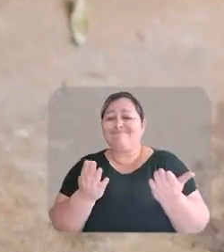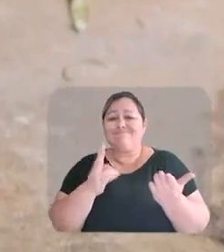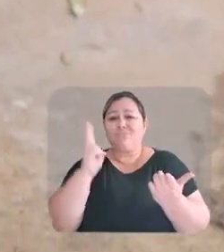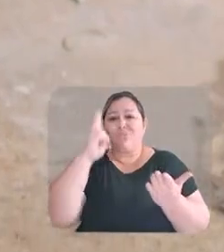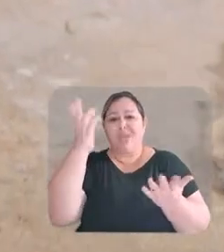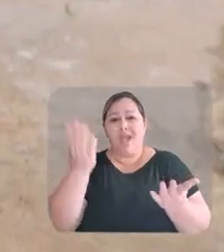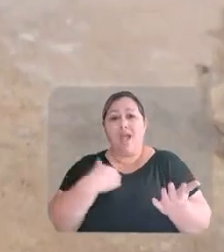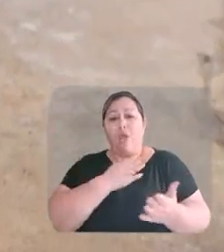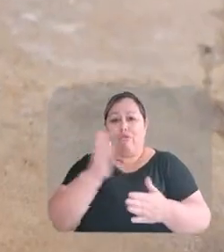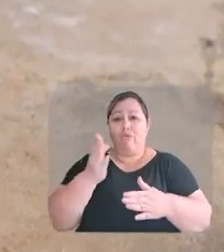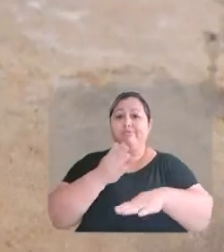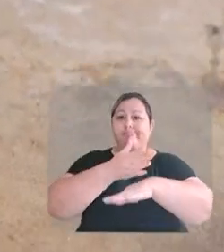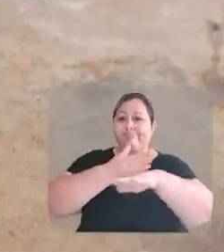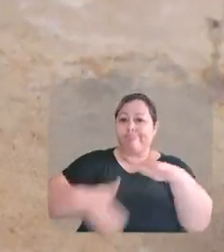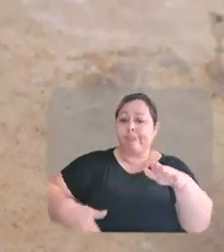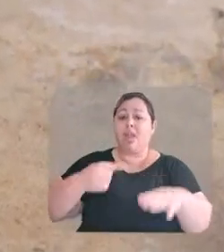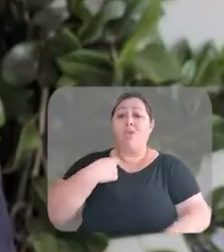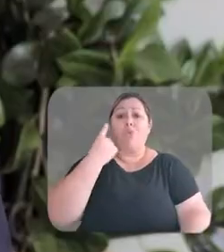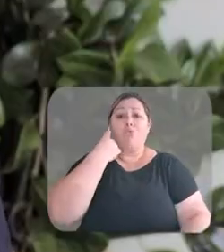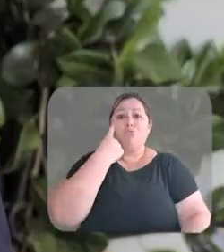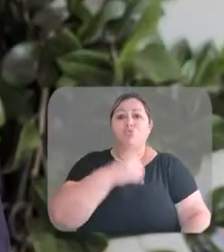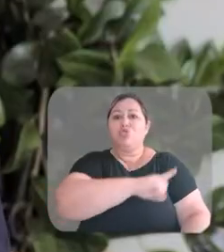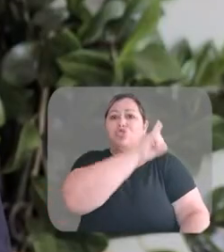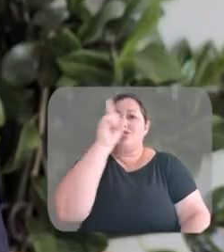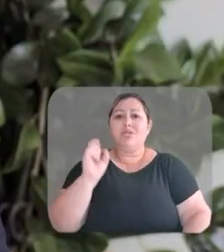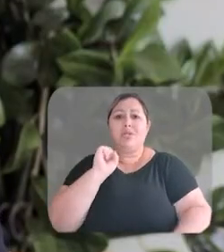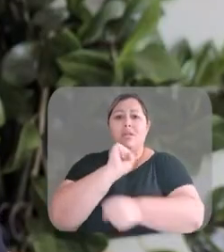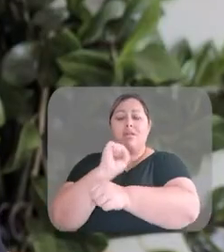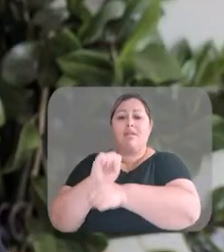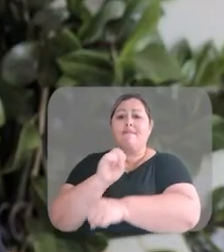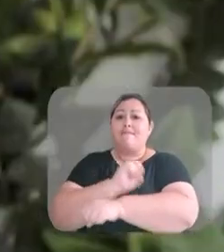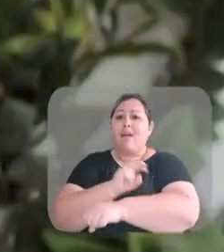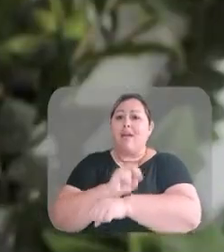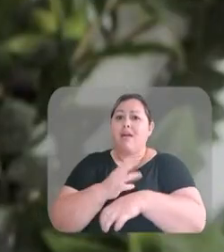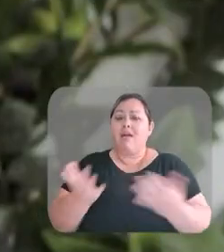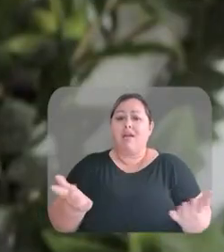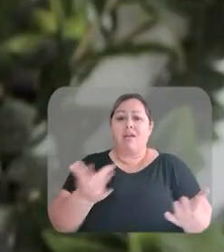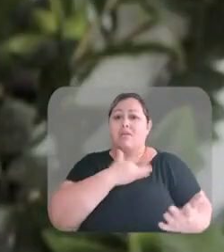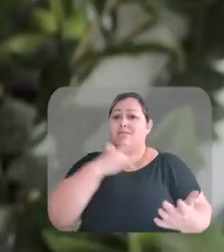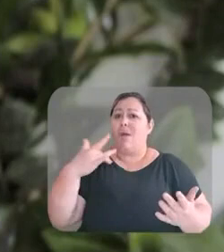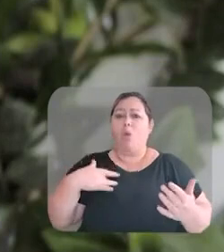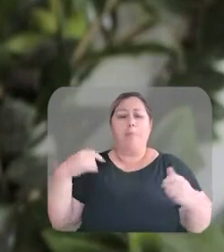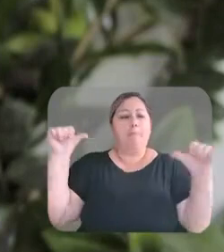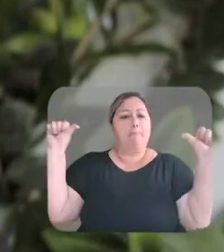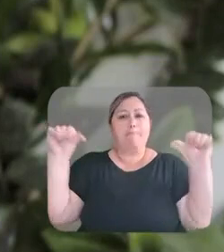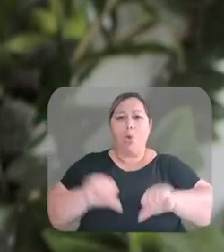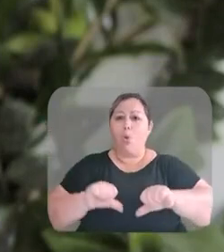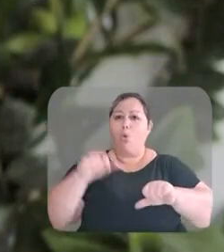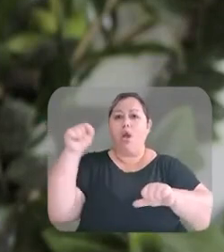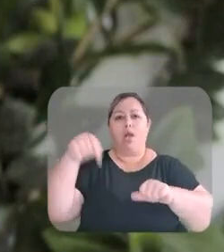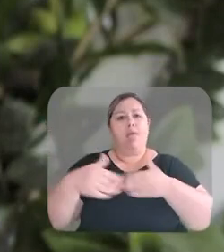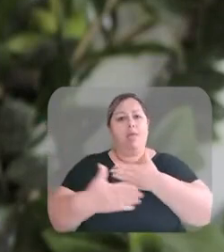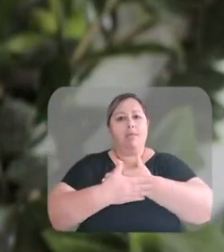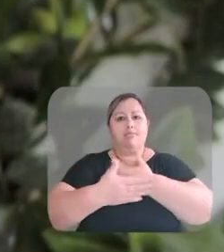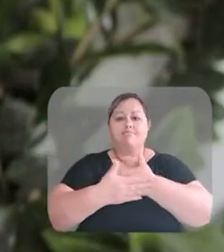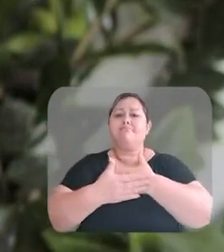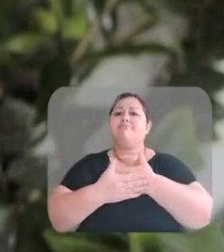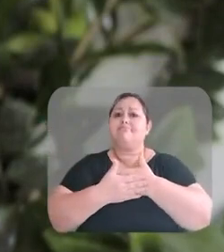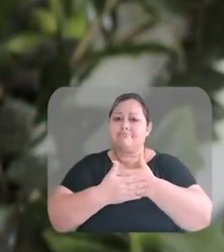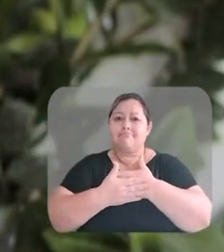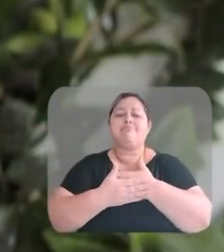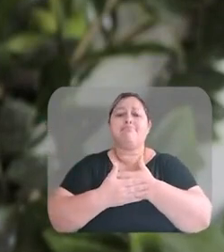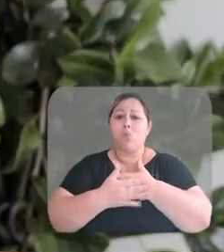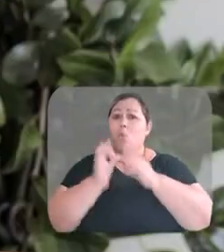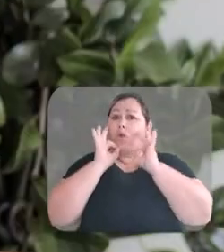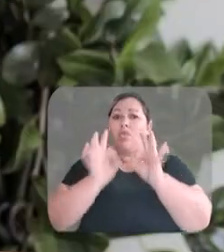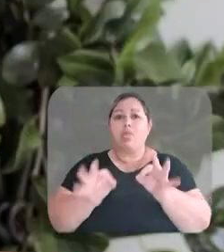Quando eu fui fazer essa amputação, eu fiquei um dia esperando a vaga também. A saúde, que está precária aqui em Ribeirão Preto, está muito